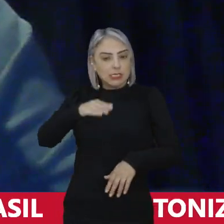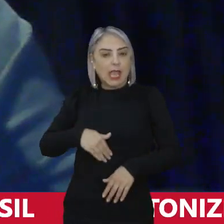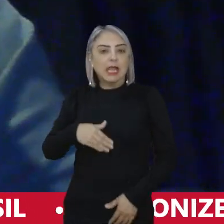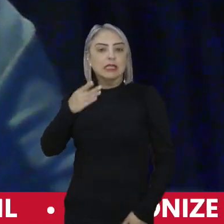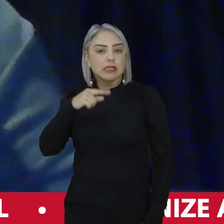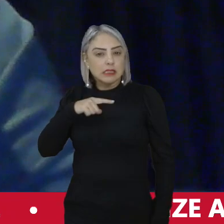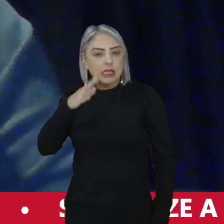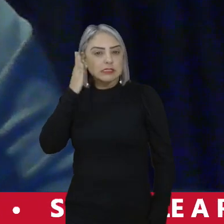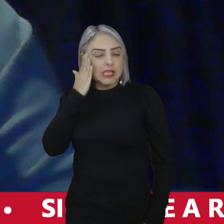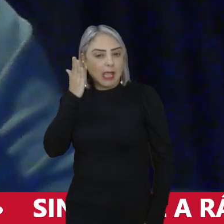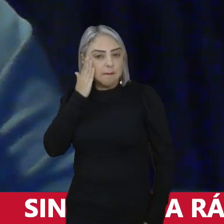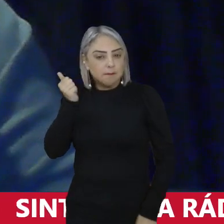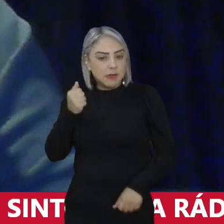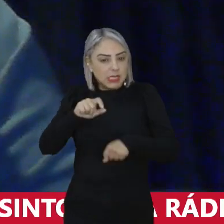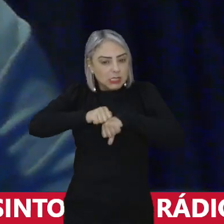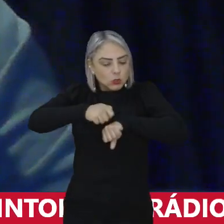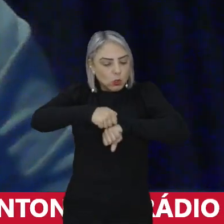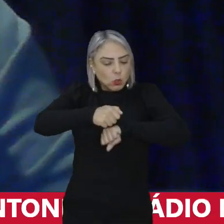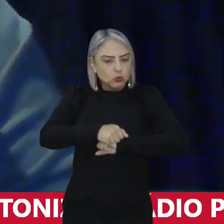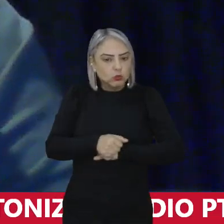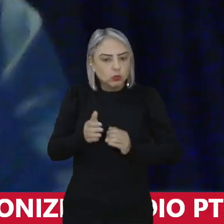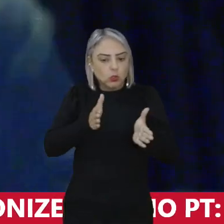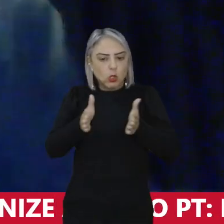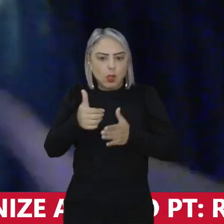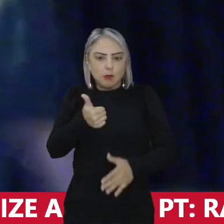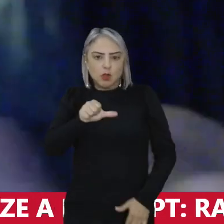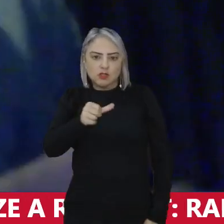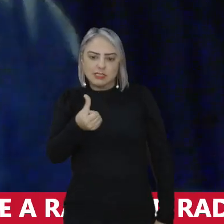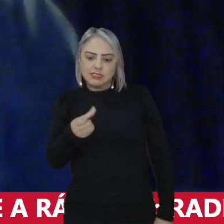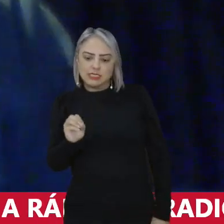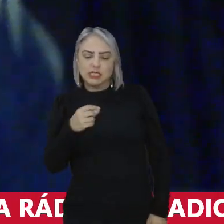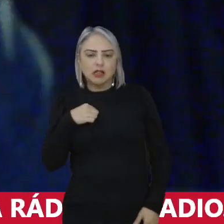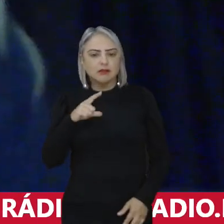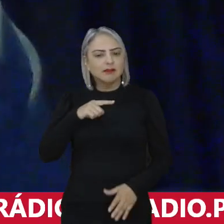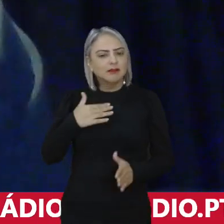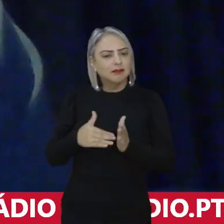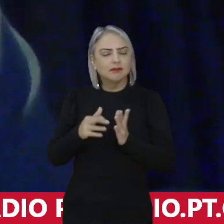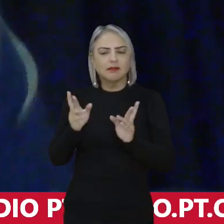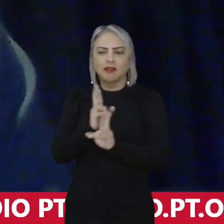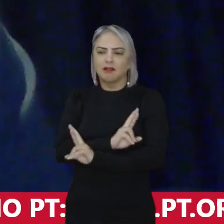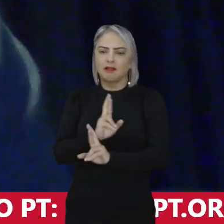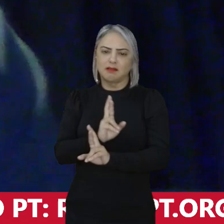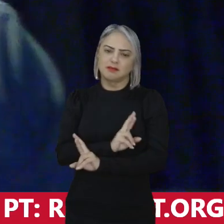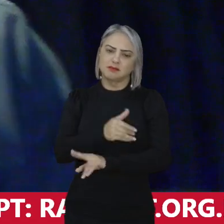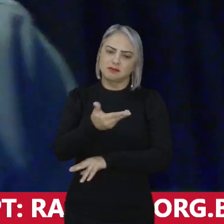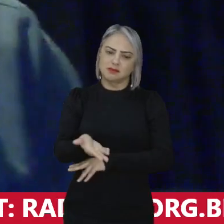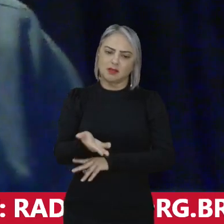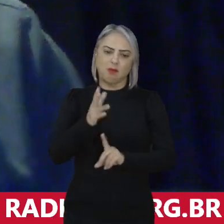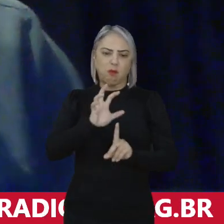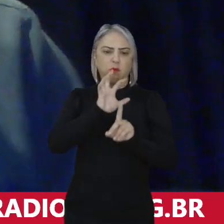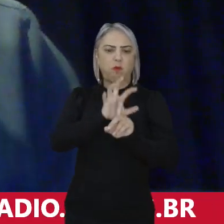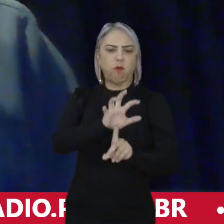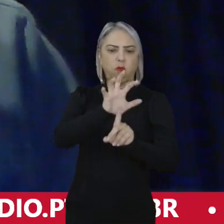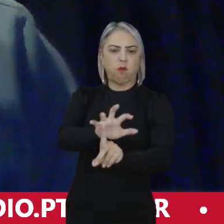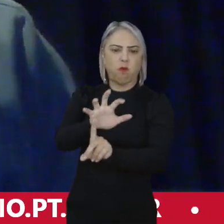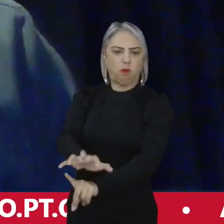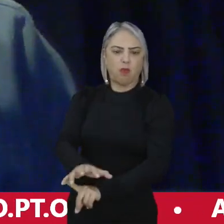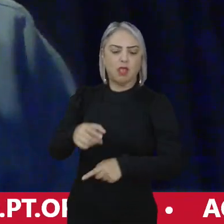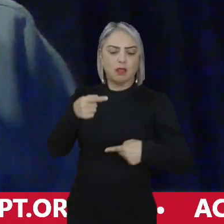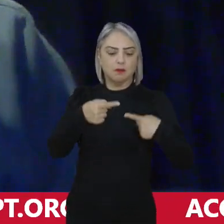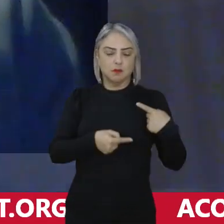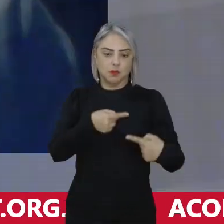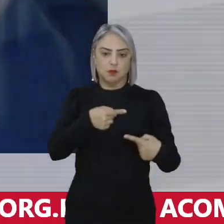tem toda relação com a perseguição política